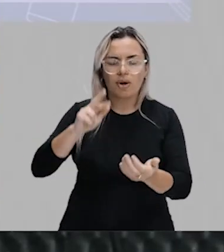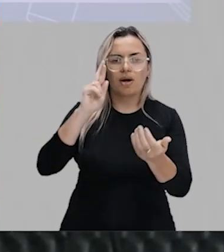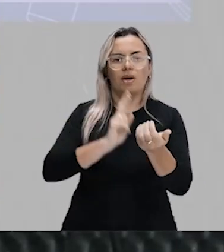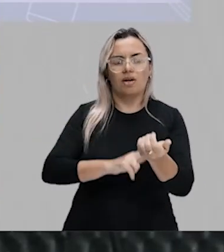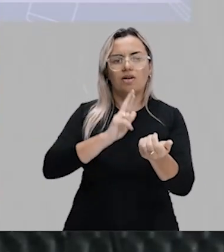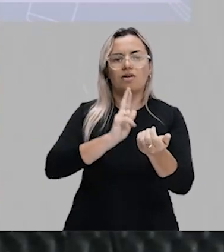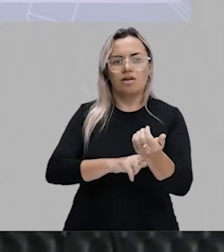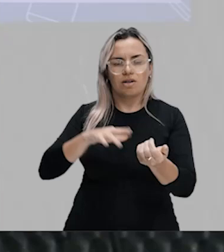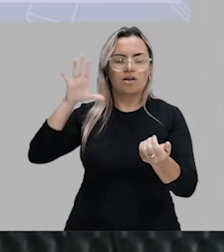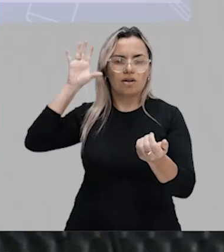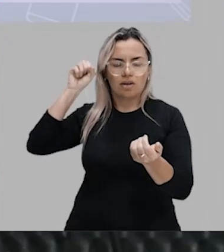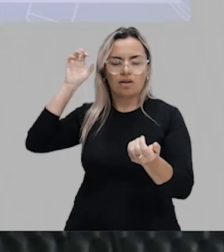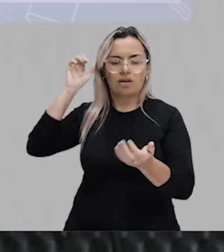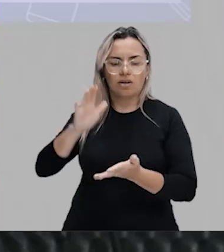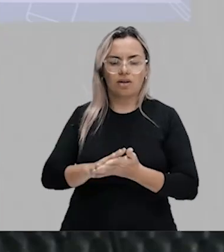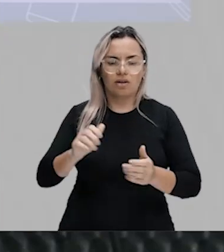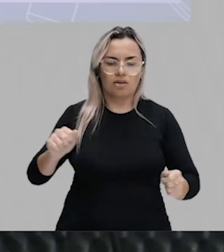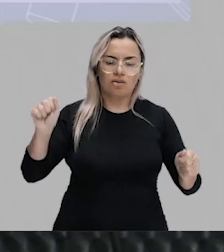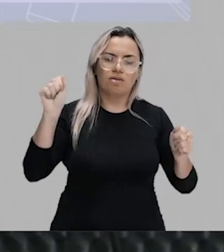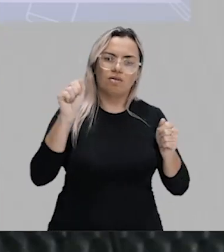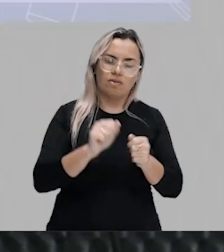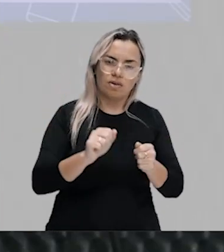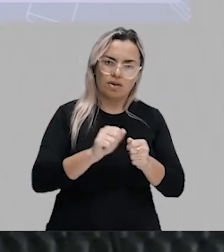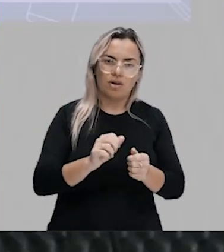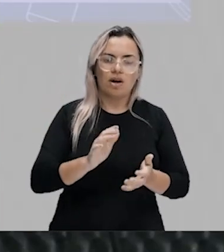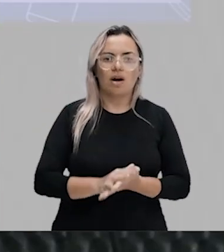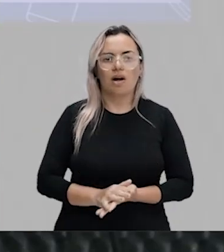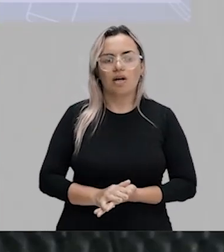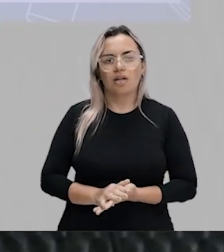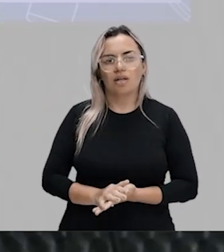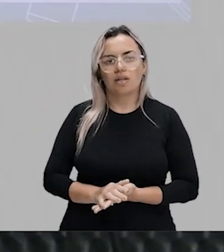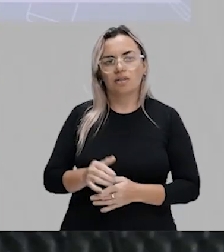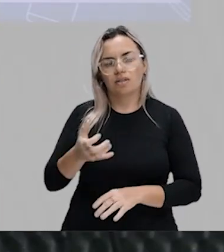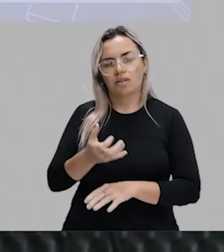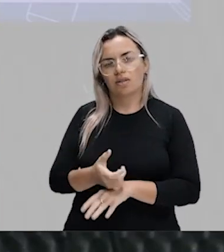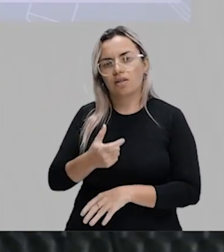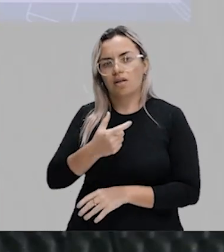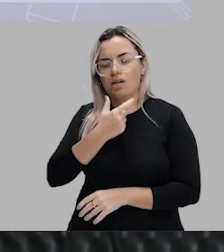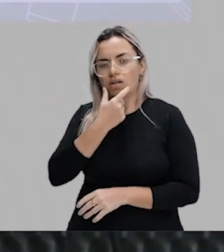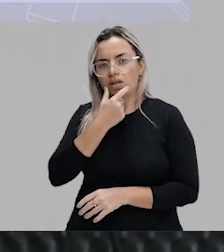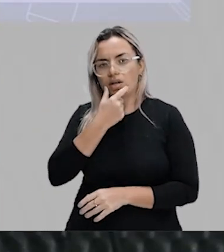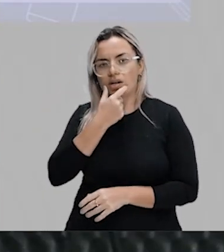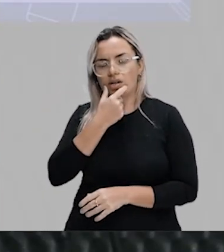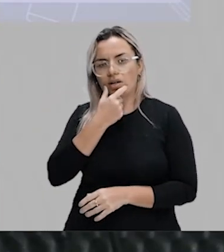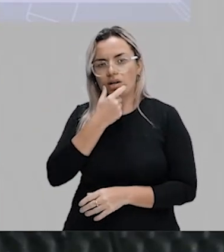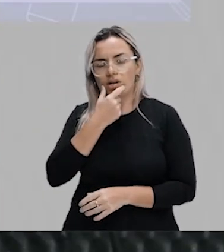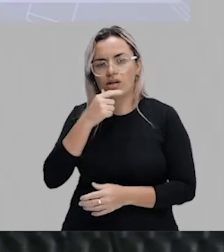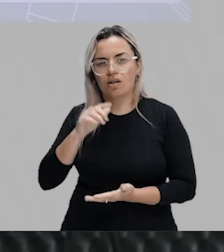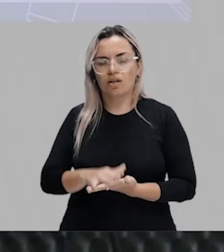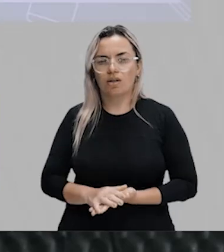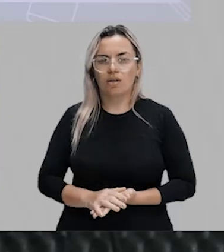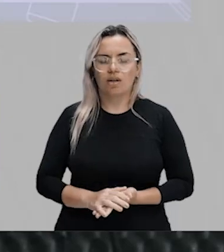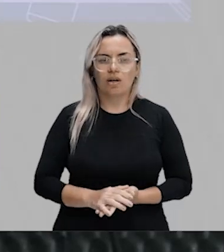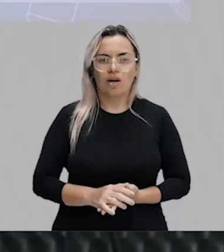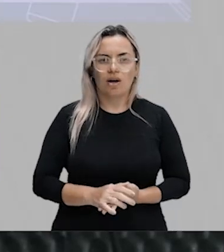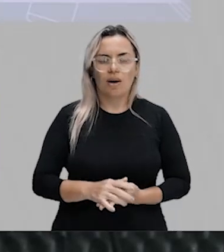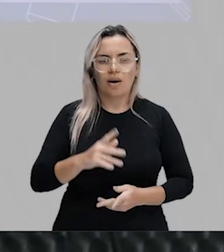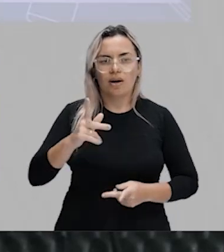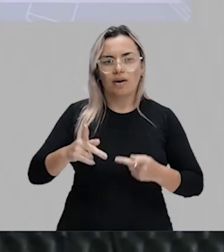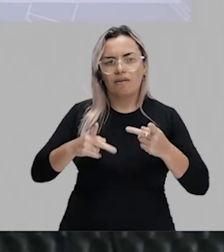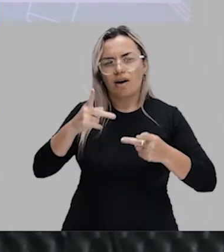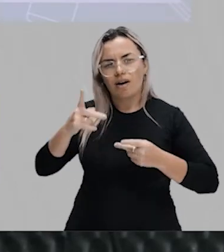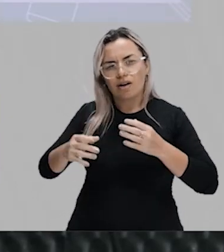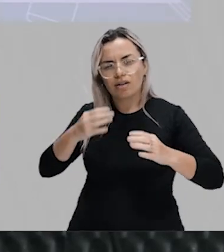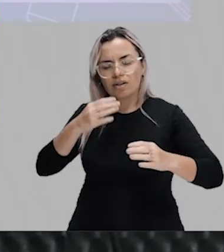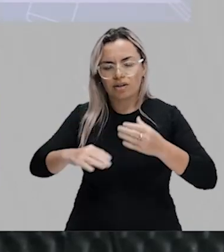fazer como vocês fazem no inglês? No inglês, vocês reproduzem música. Eu ouço muito jovem cantando. Às vezes ele não sabe